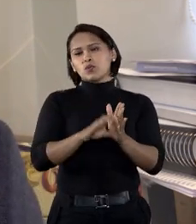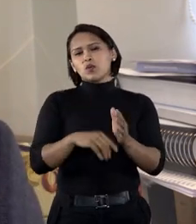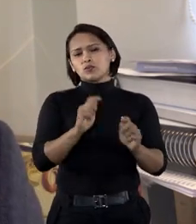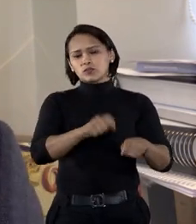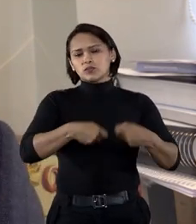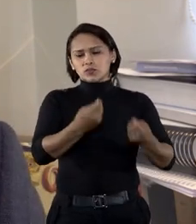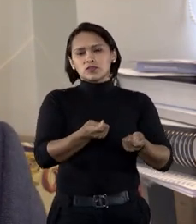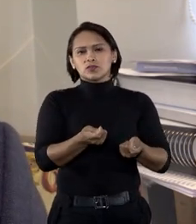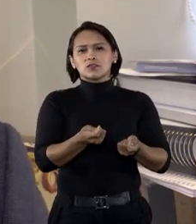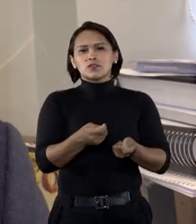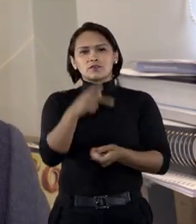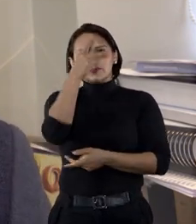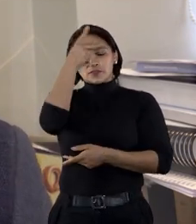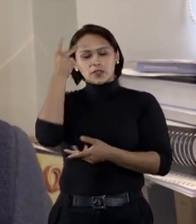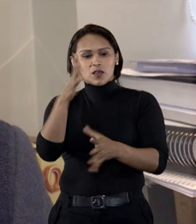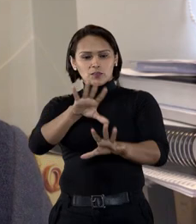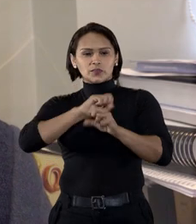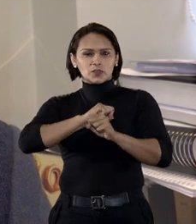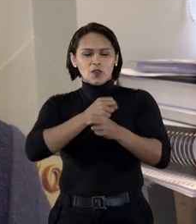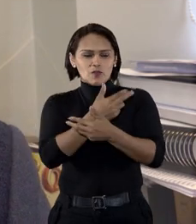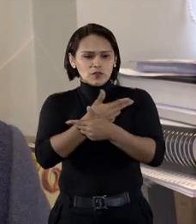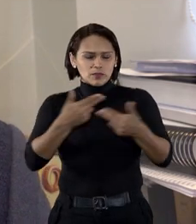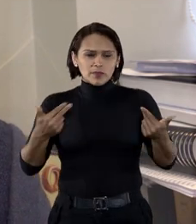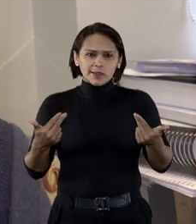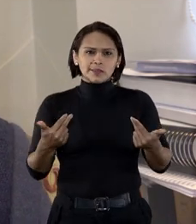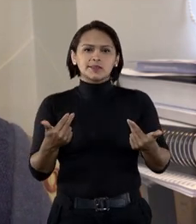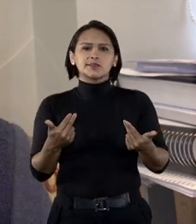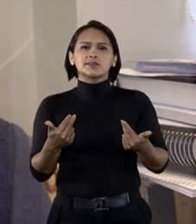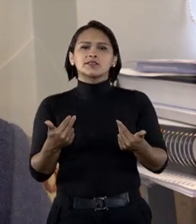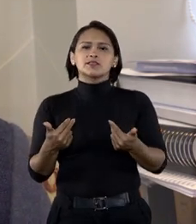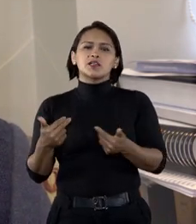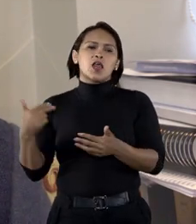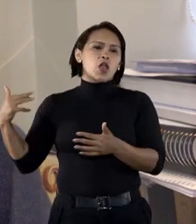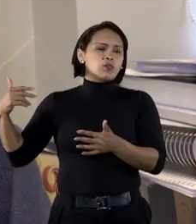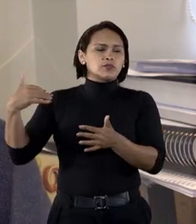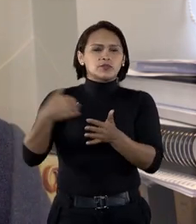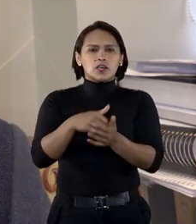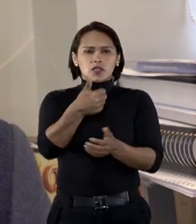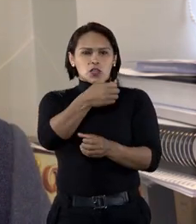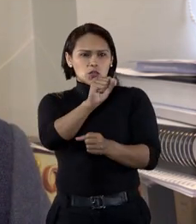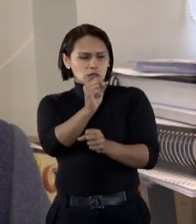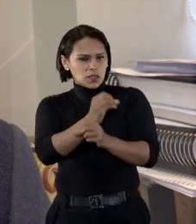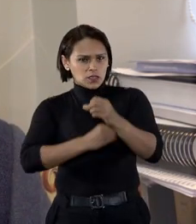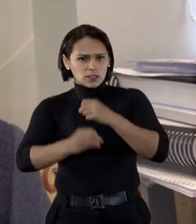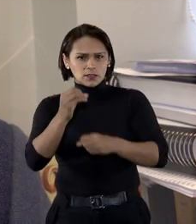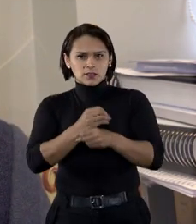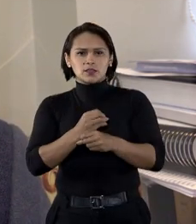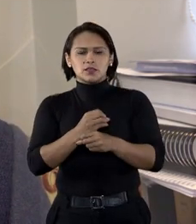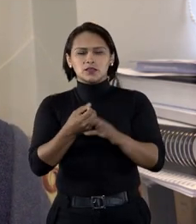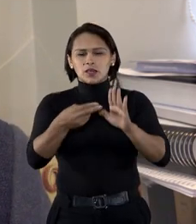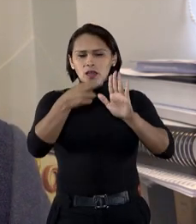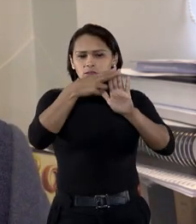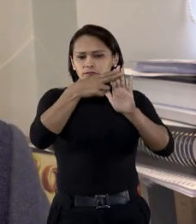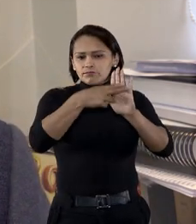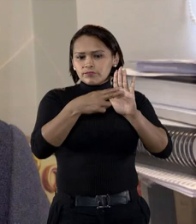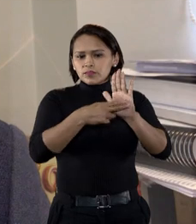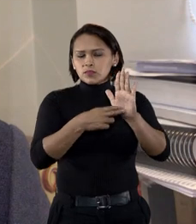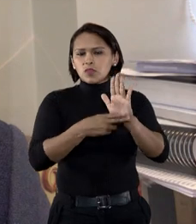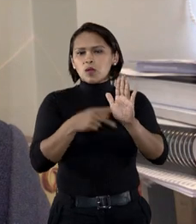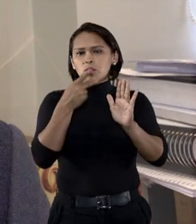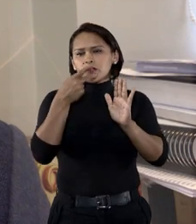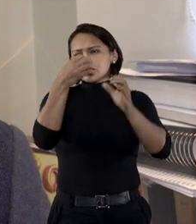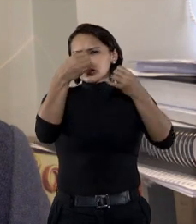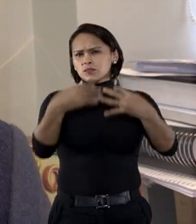Defesa do Consumidor, por inúmeros precedentes ao longo da última década, as normas